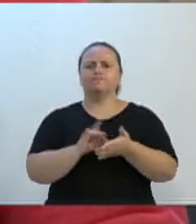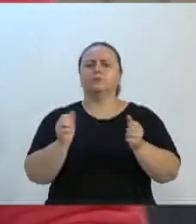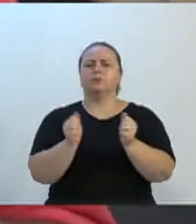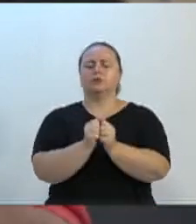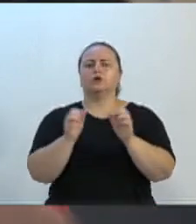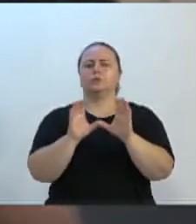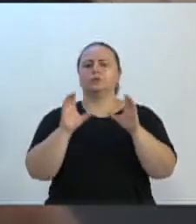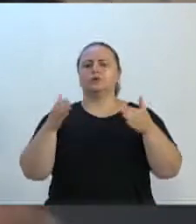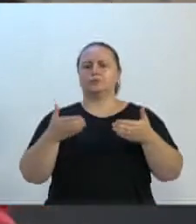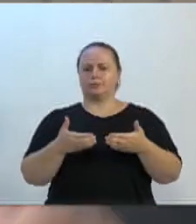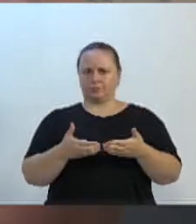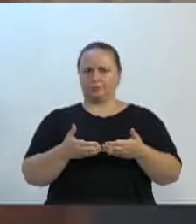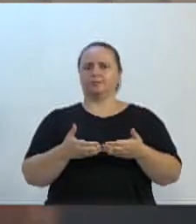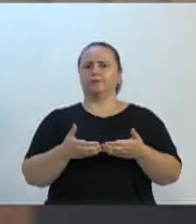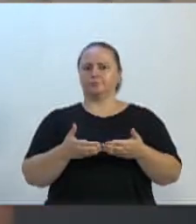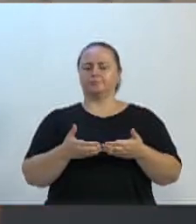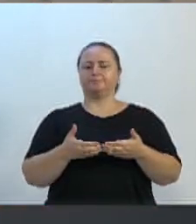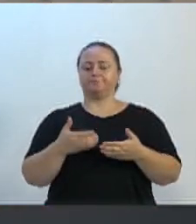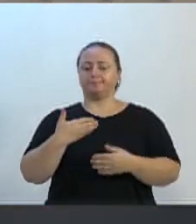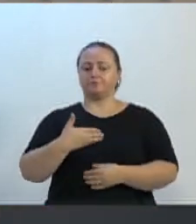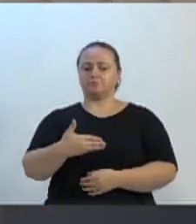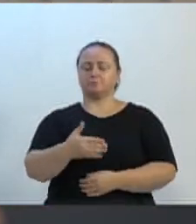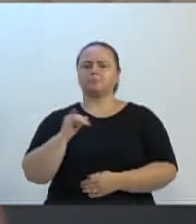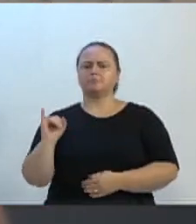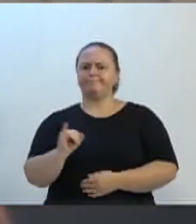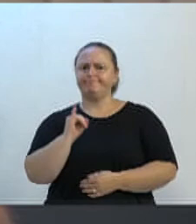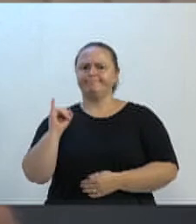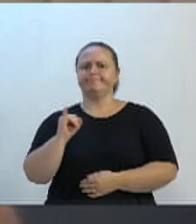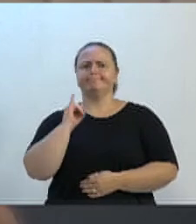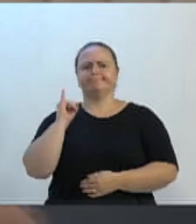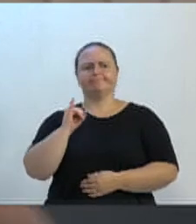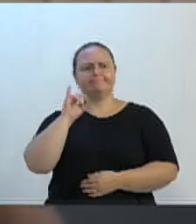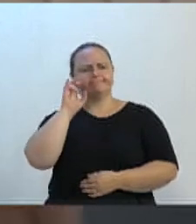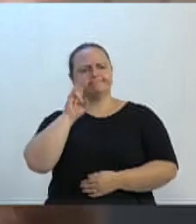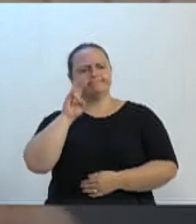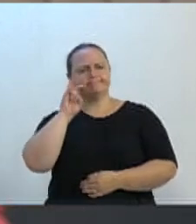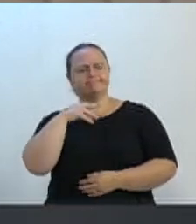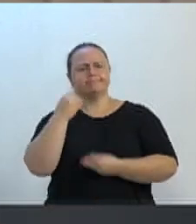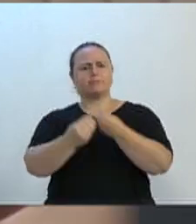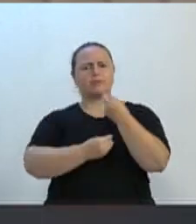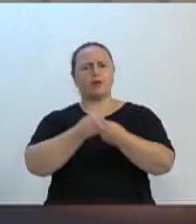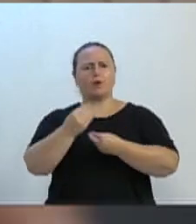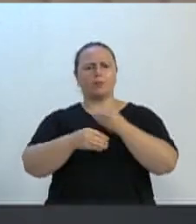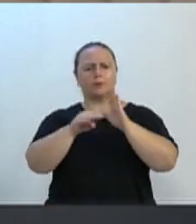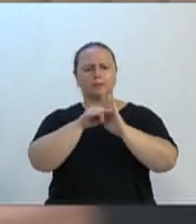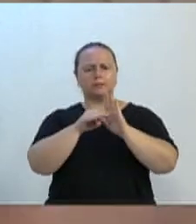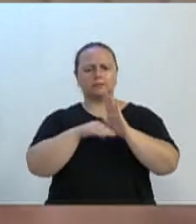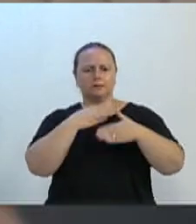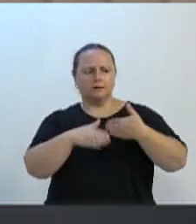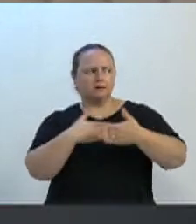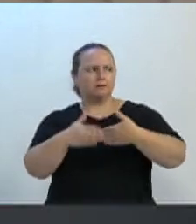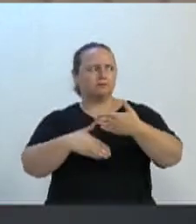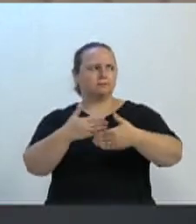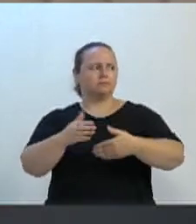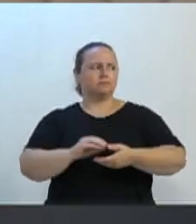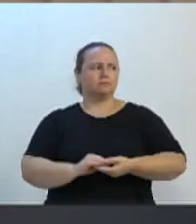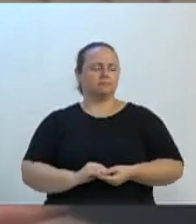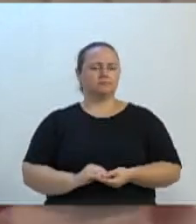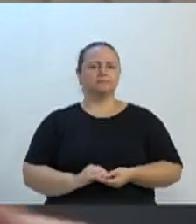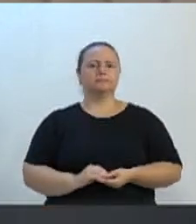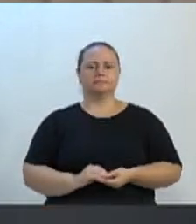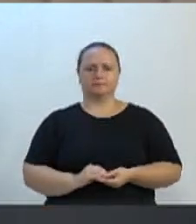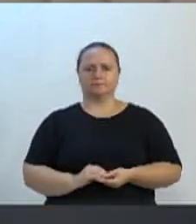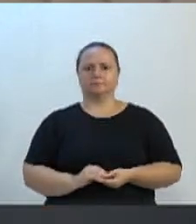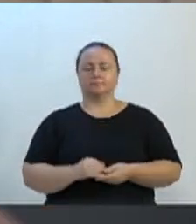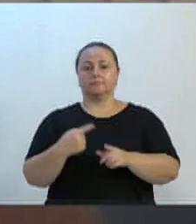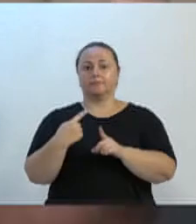e é importante ver agora esse programa deslanchar. Por alguns anos aí ficou meio